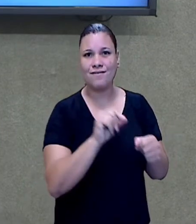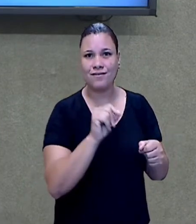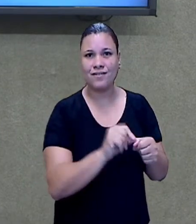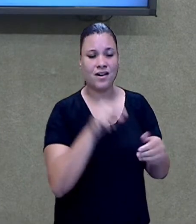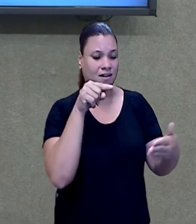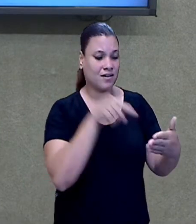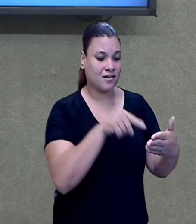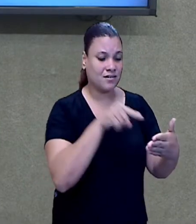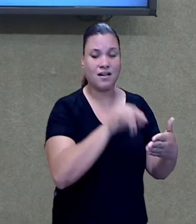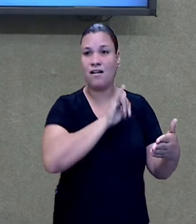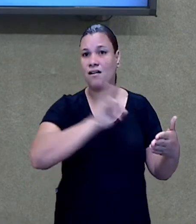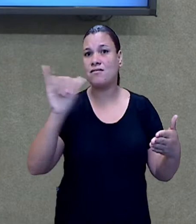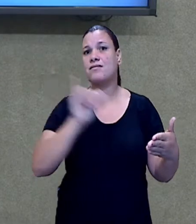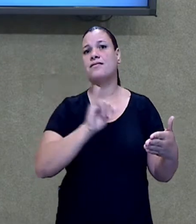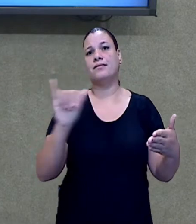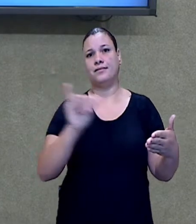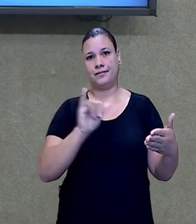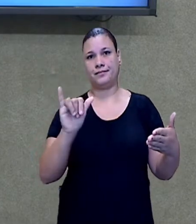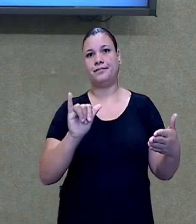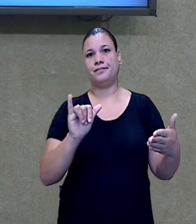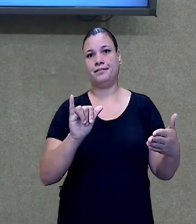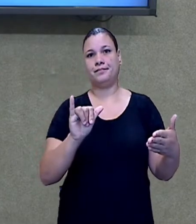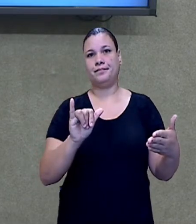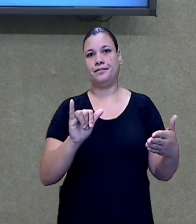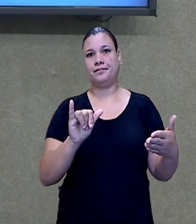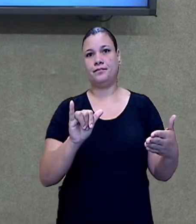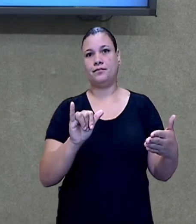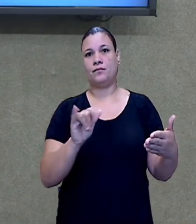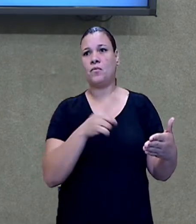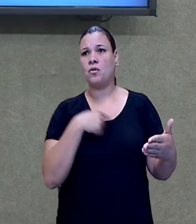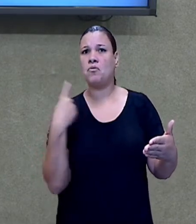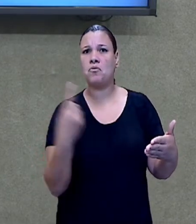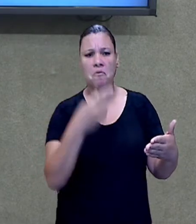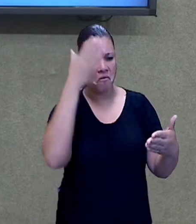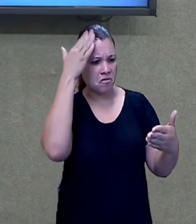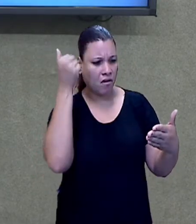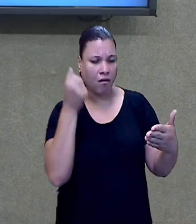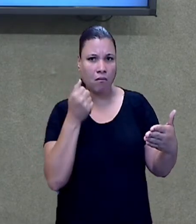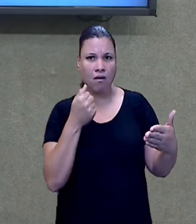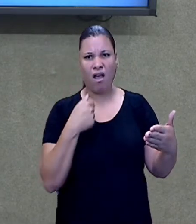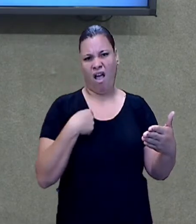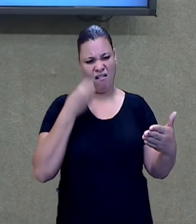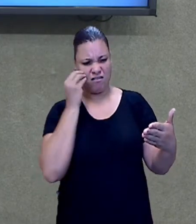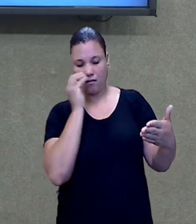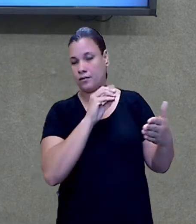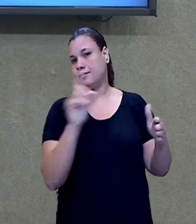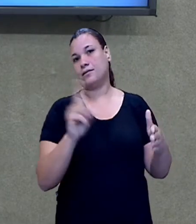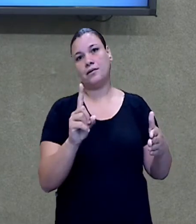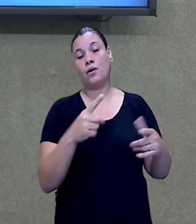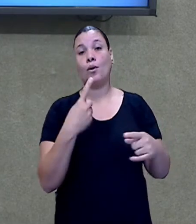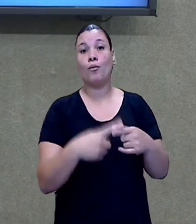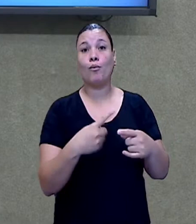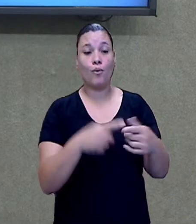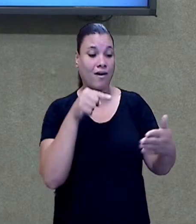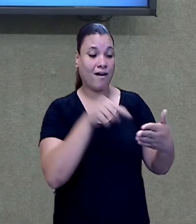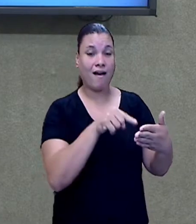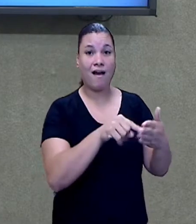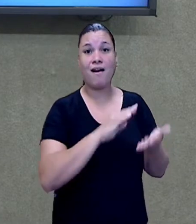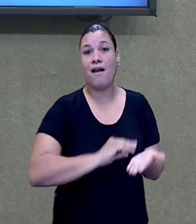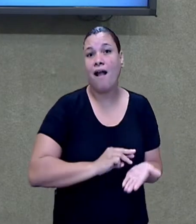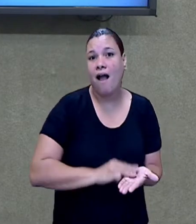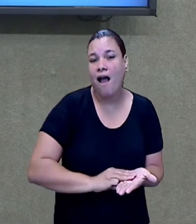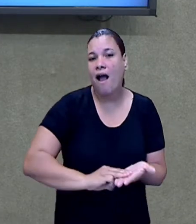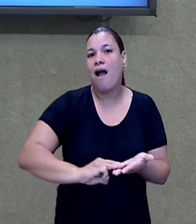que quer que ele faça. Por exemplo, quando eu digo, compre, compre, faça,